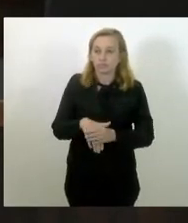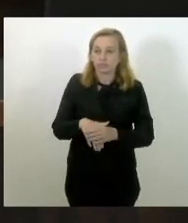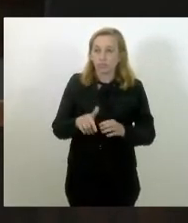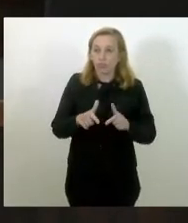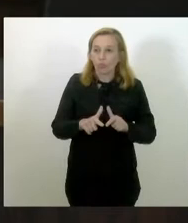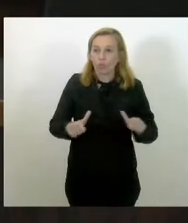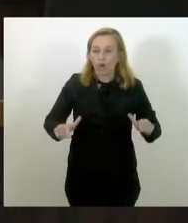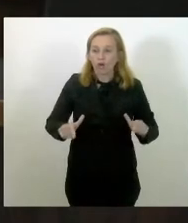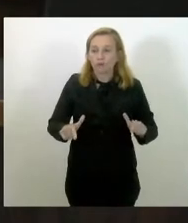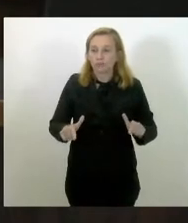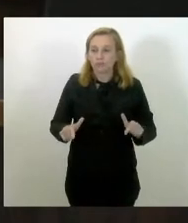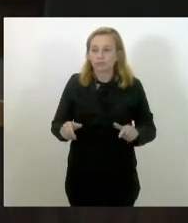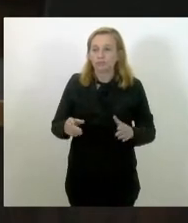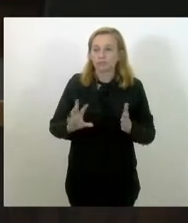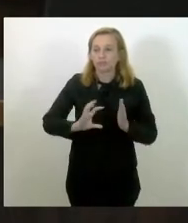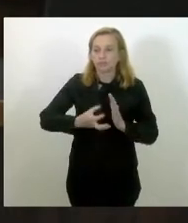Novo.